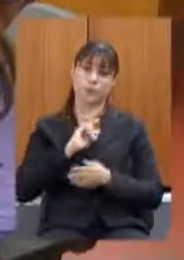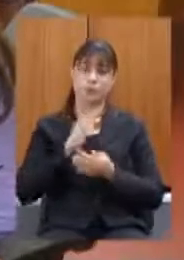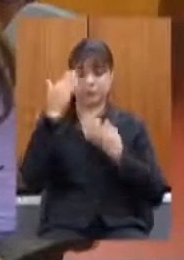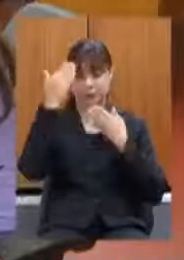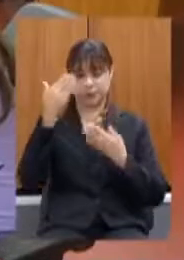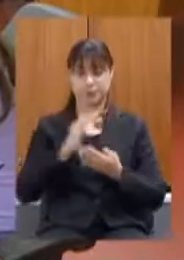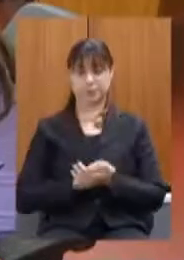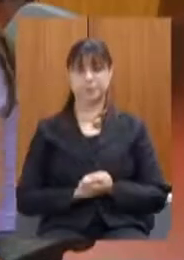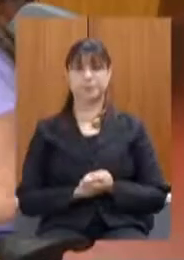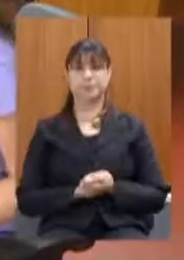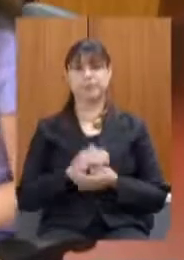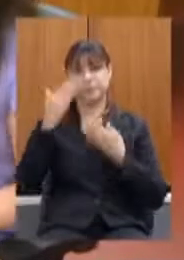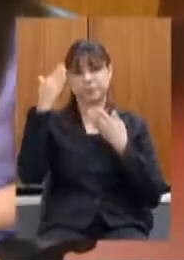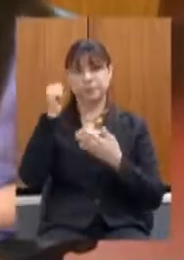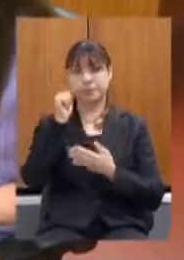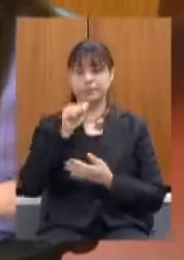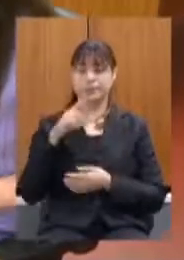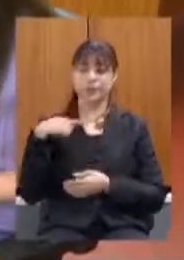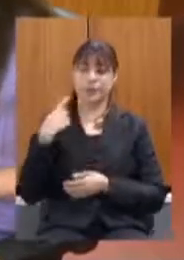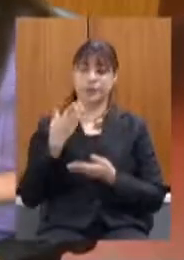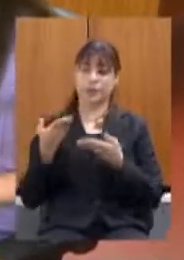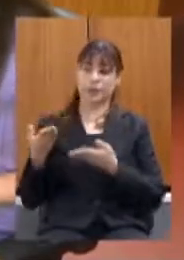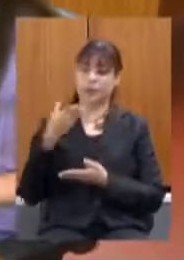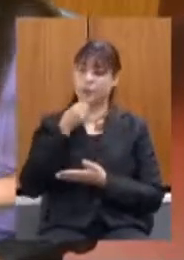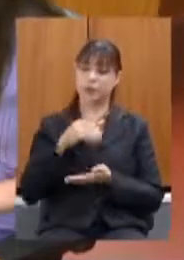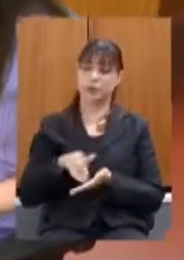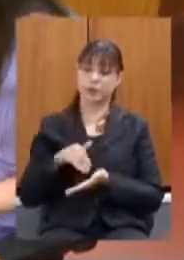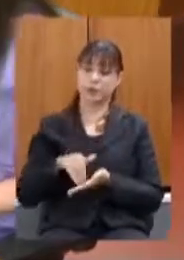muito obrigado deputada secretário